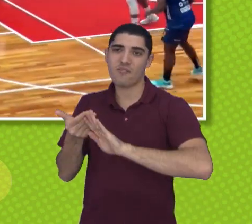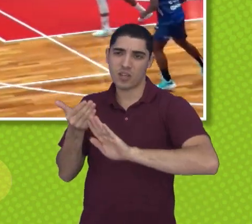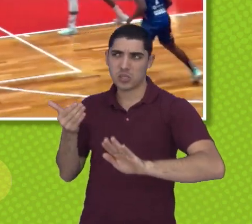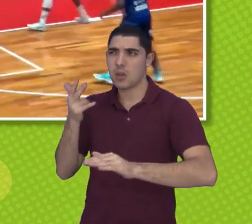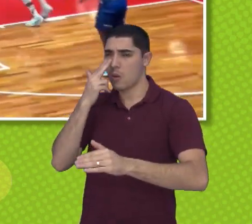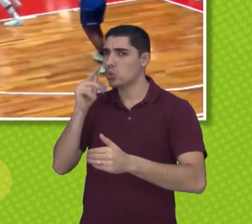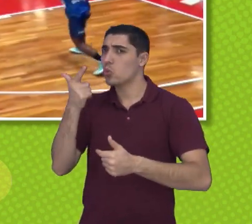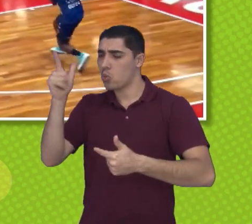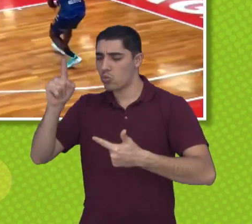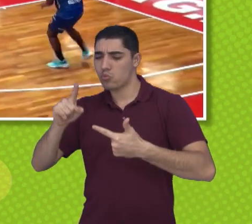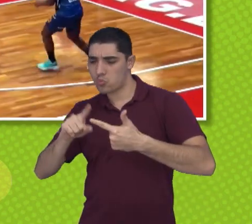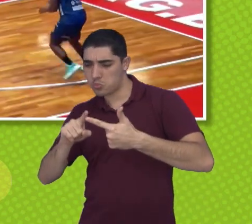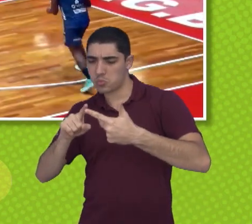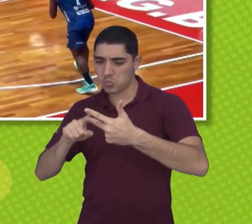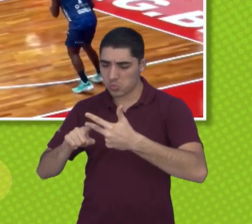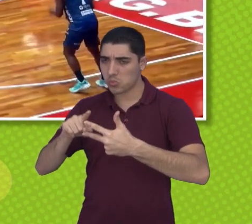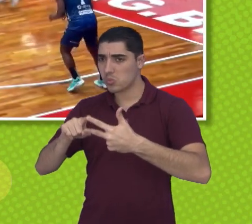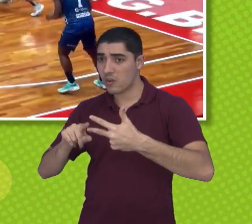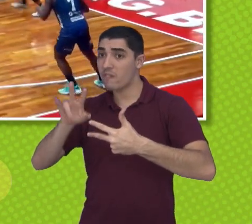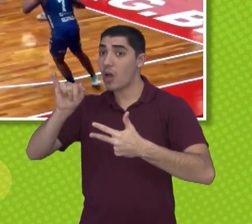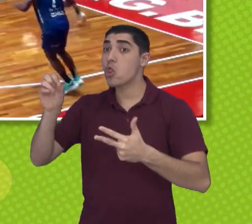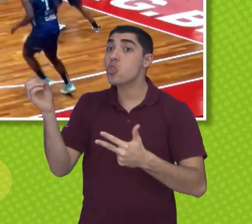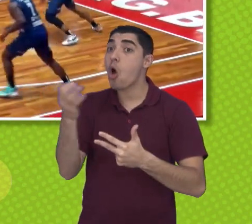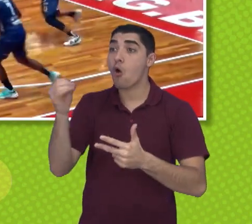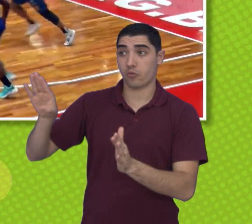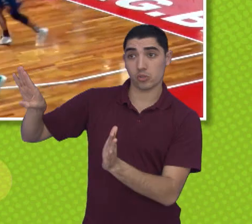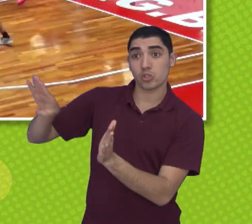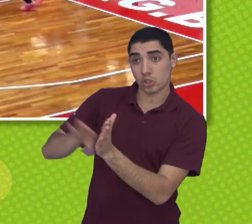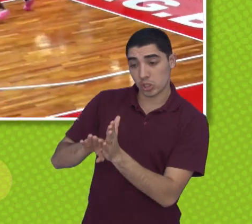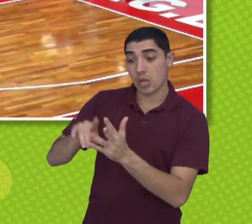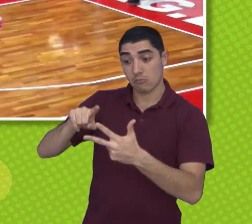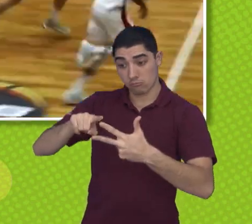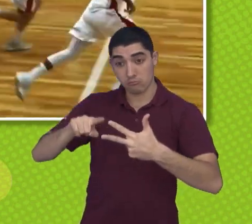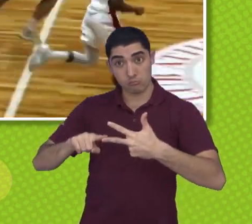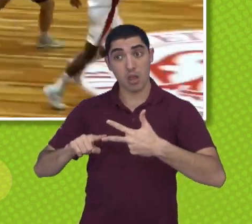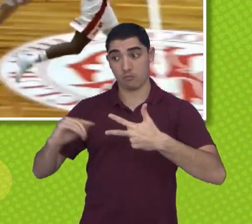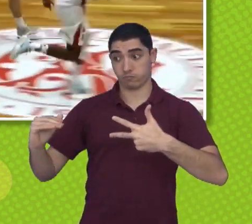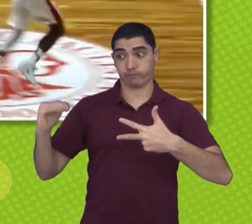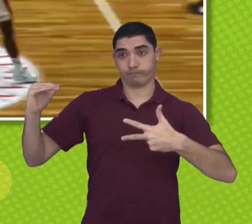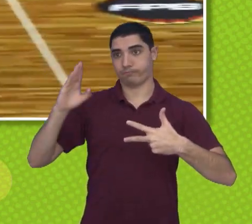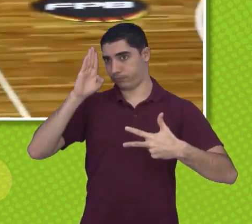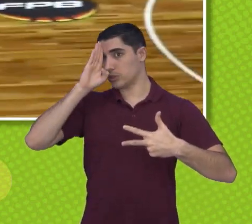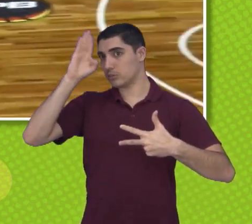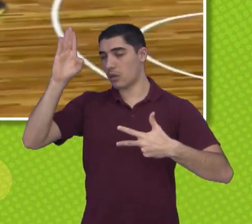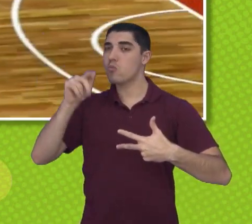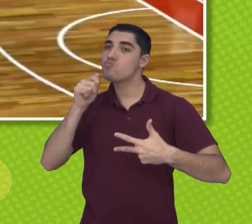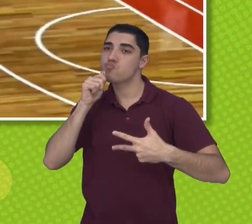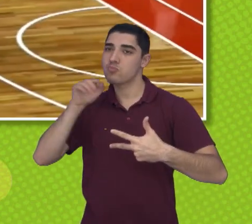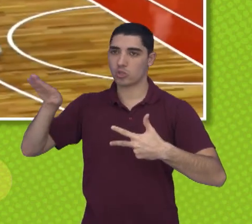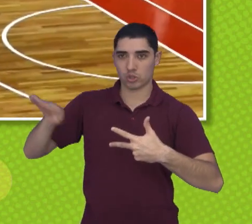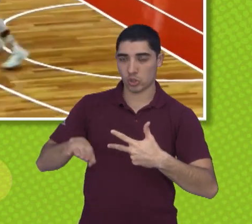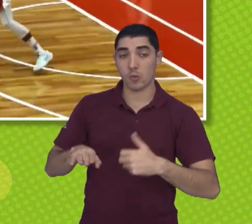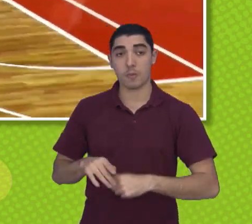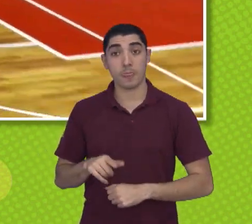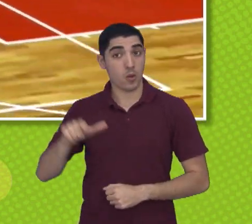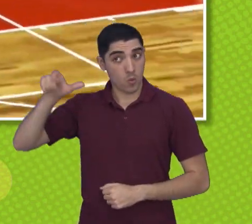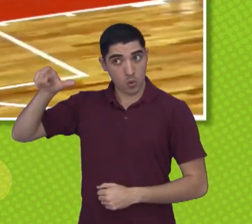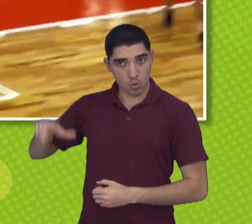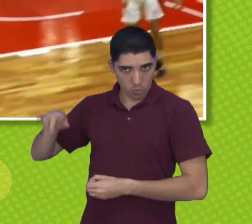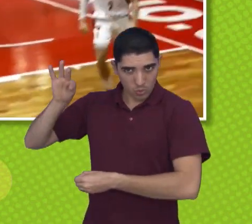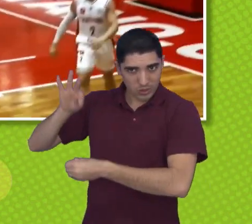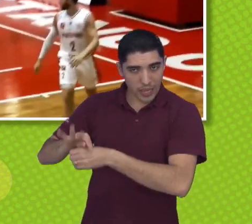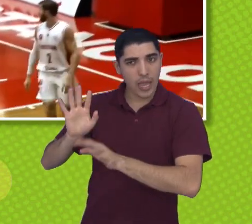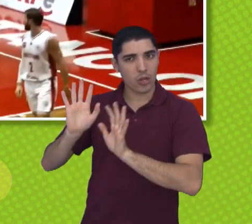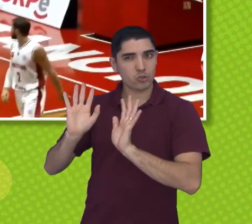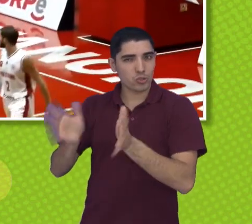até duas peças para chegar, jogadores que poderiam vir até para ser titular dessa equipe do São José não estão presentes, o Regis até falou na matéria do